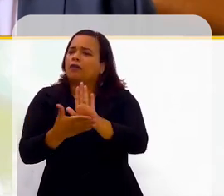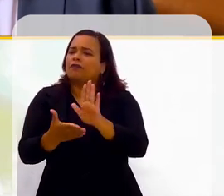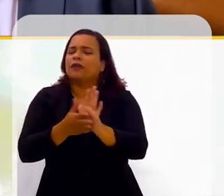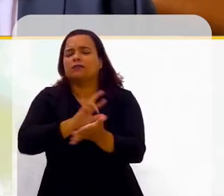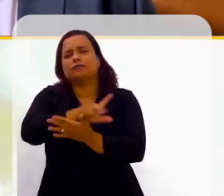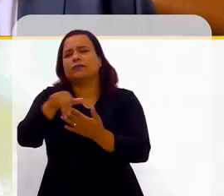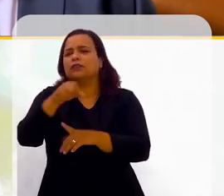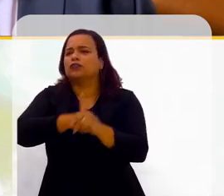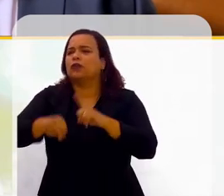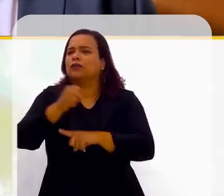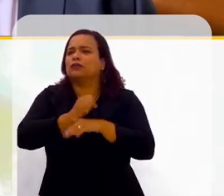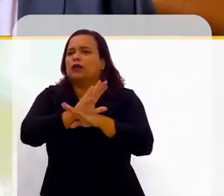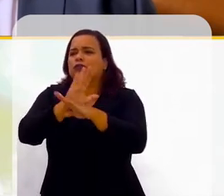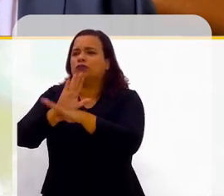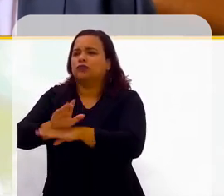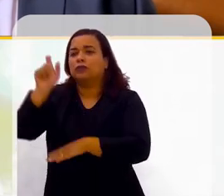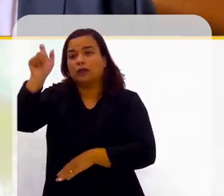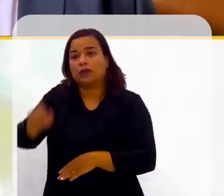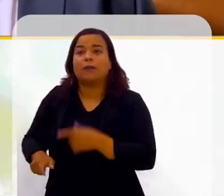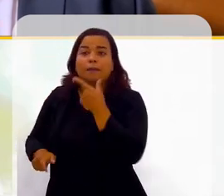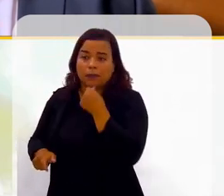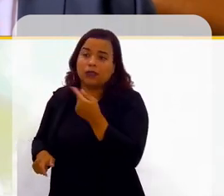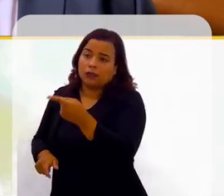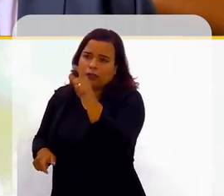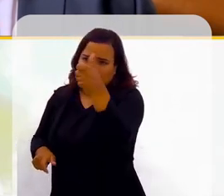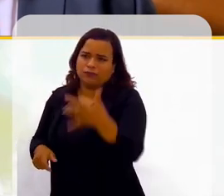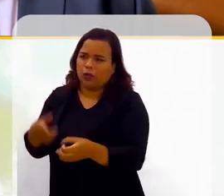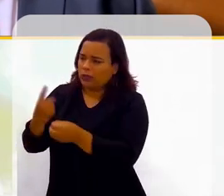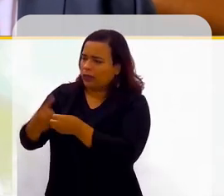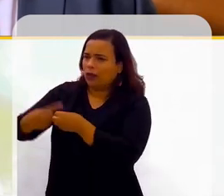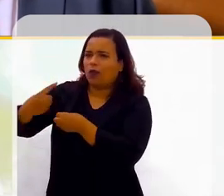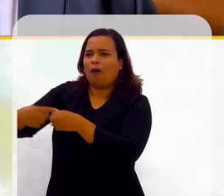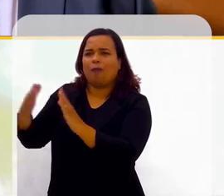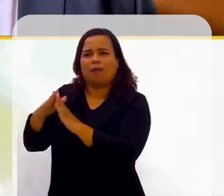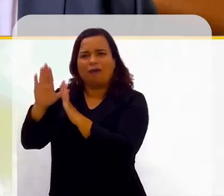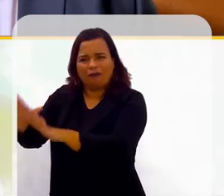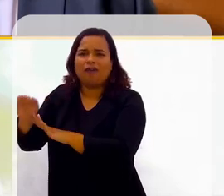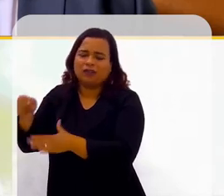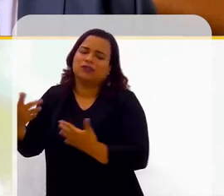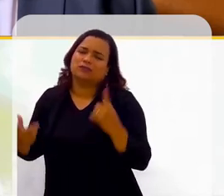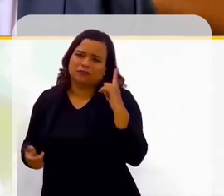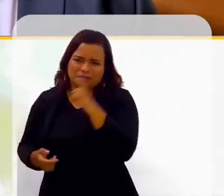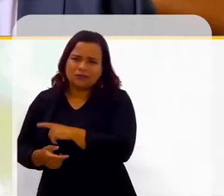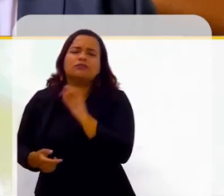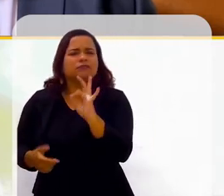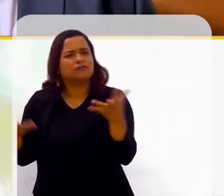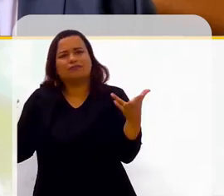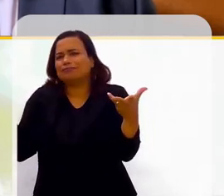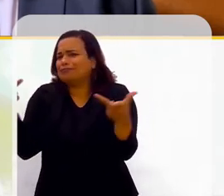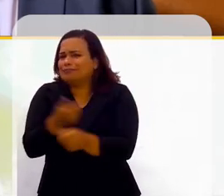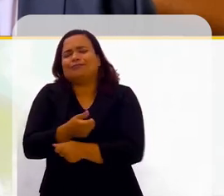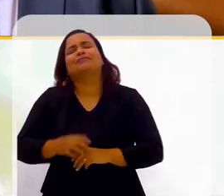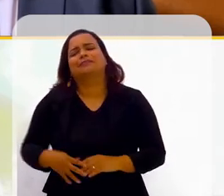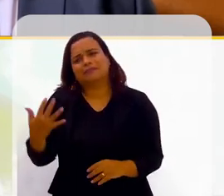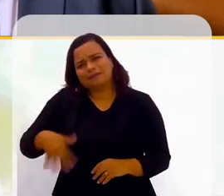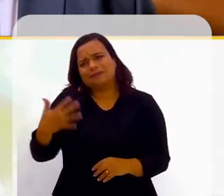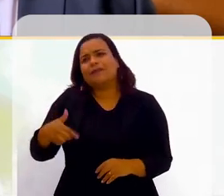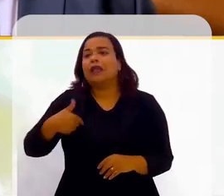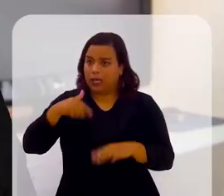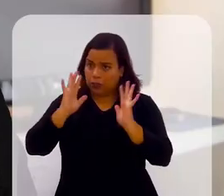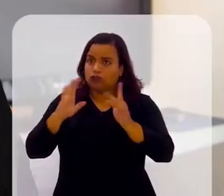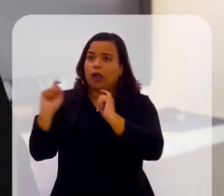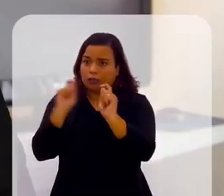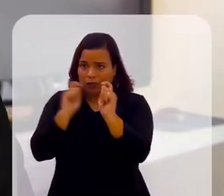oferecer para a sociedade. Esse caso desse menino, por exemplo, é maravilhoso. Que é o que realmente você falou. Eu já, inclusive,